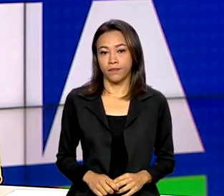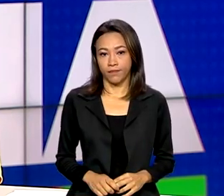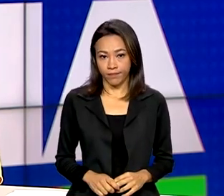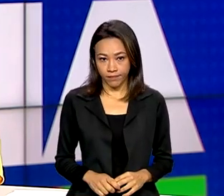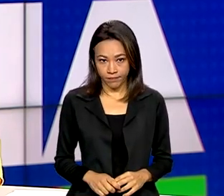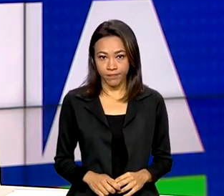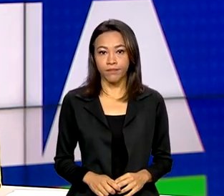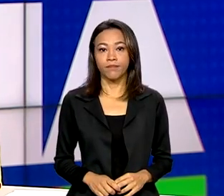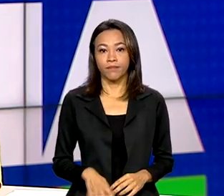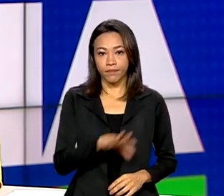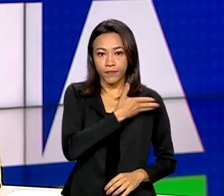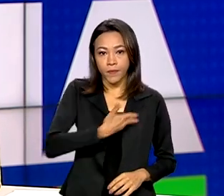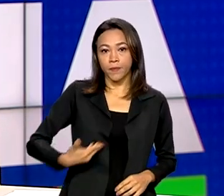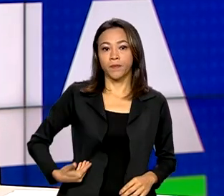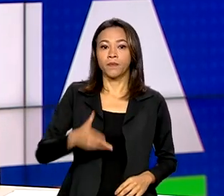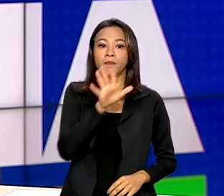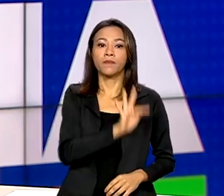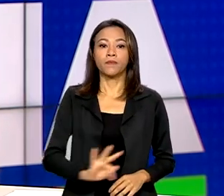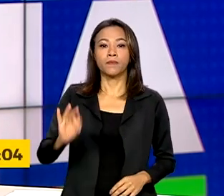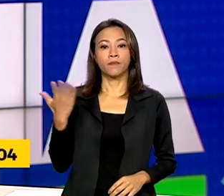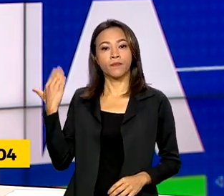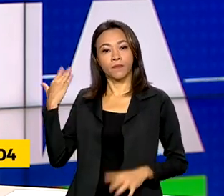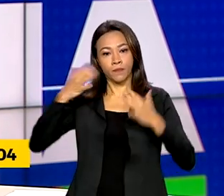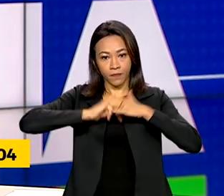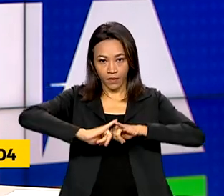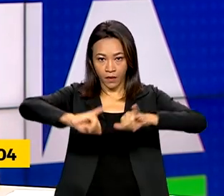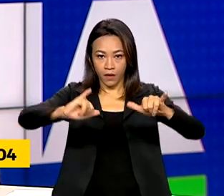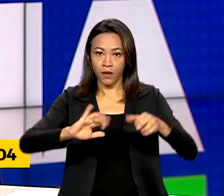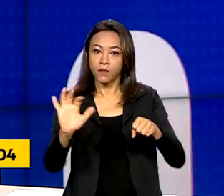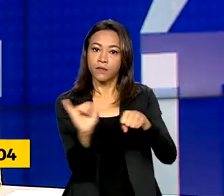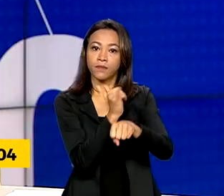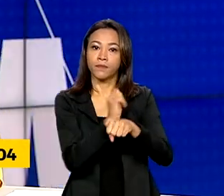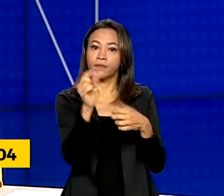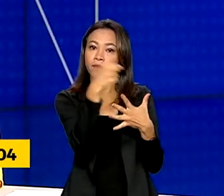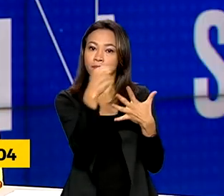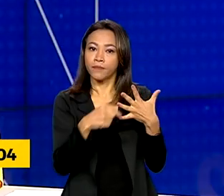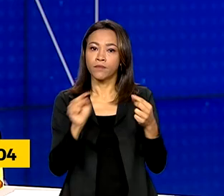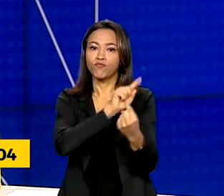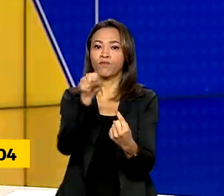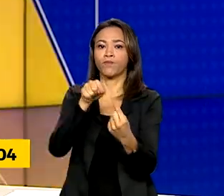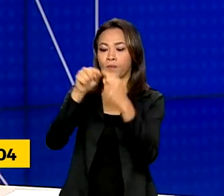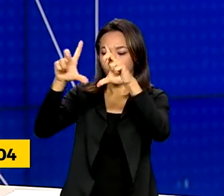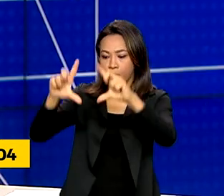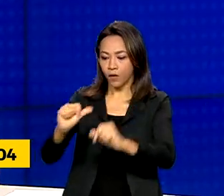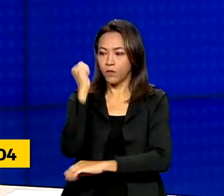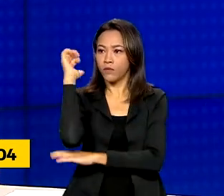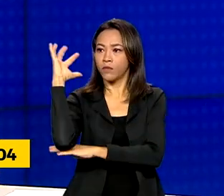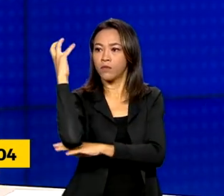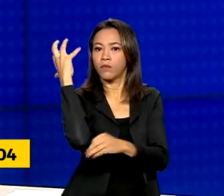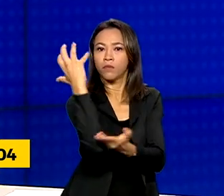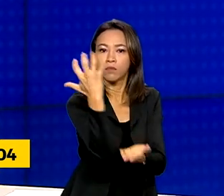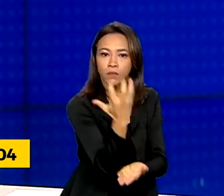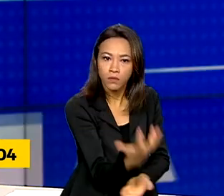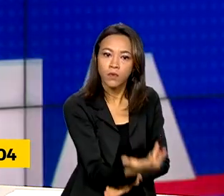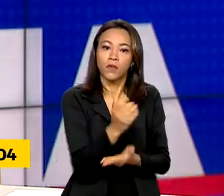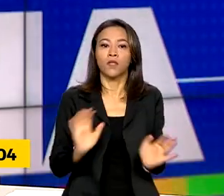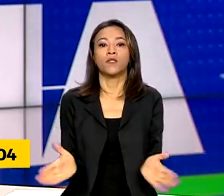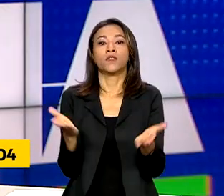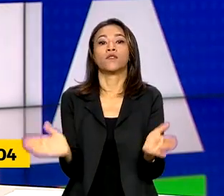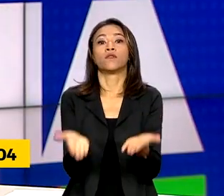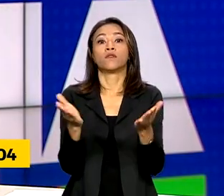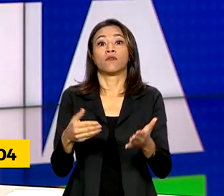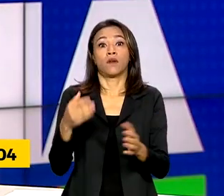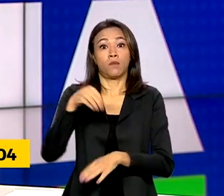E o governo federal anunciou medidas para reduzir o desmatamento e incentivar a agricultura de baixo